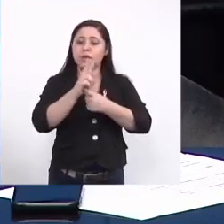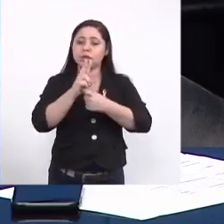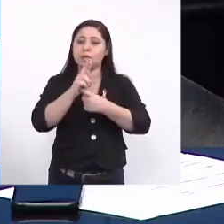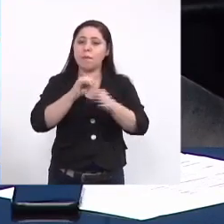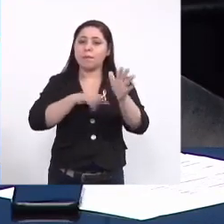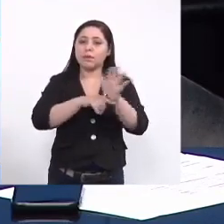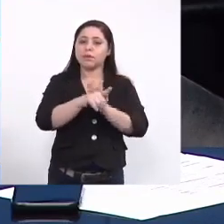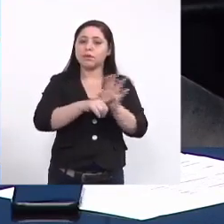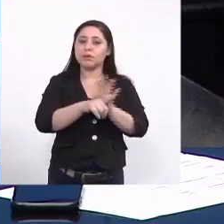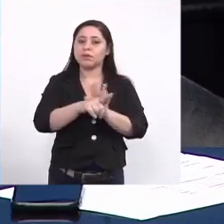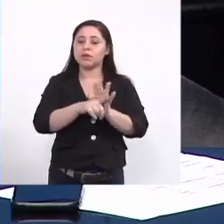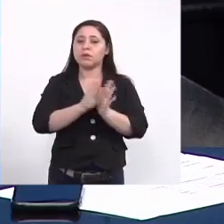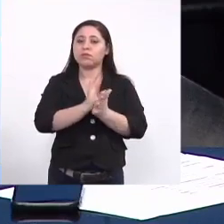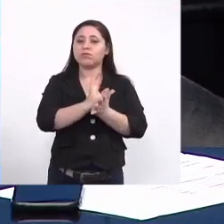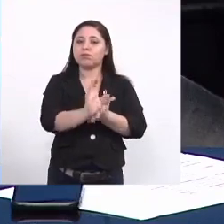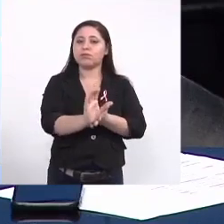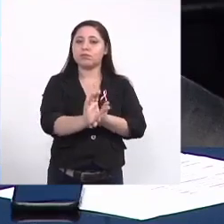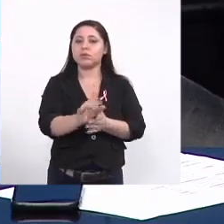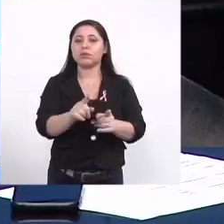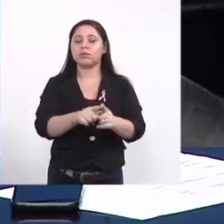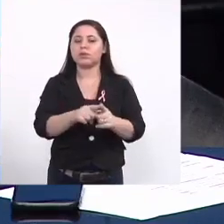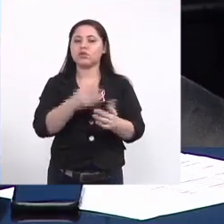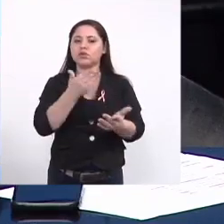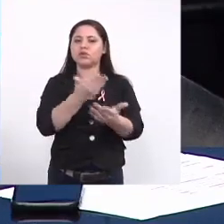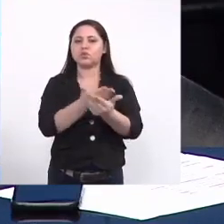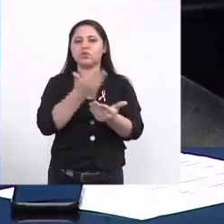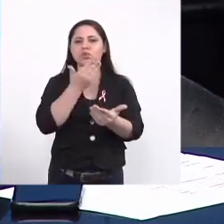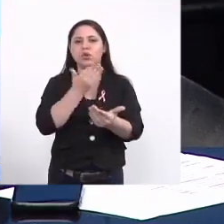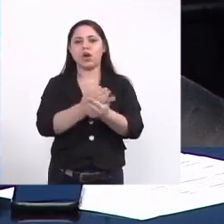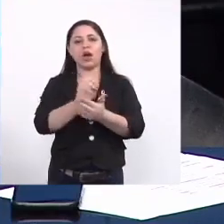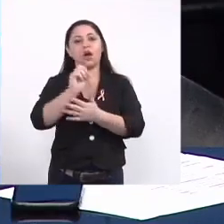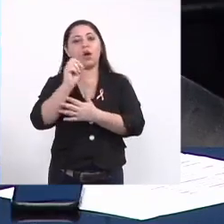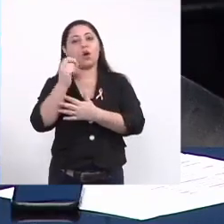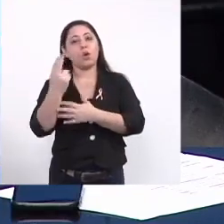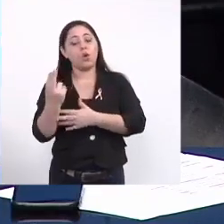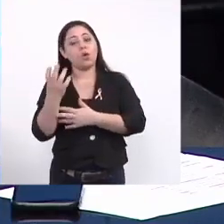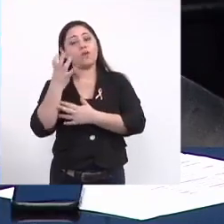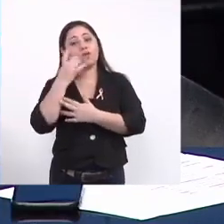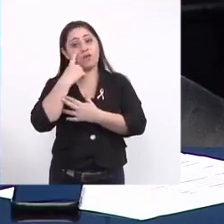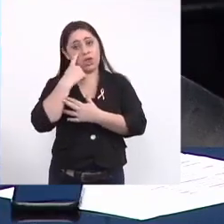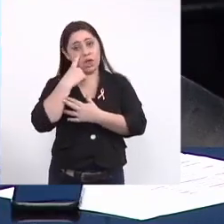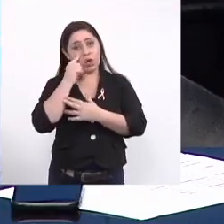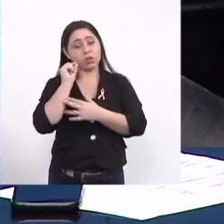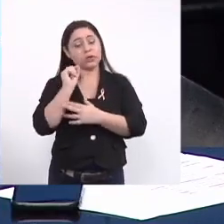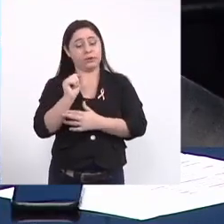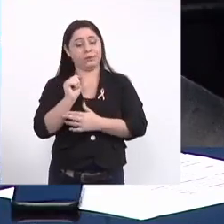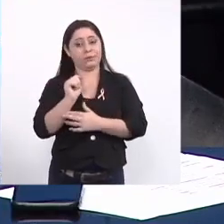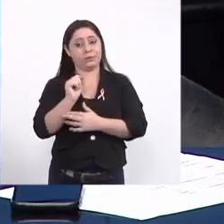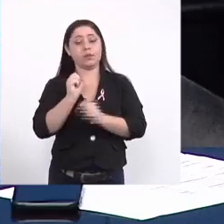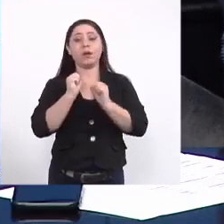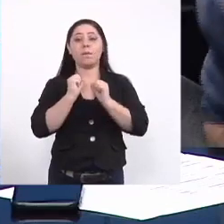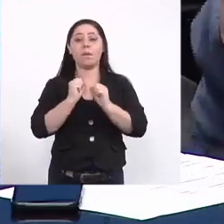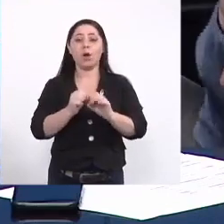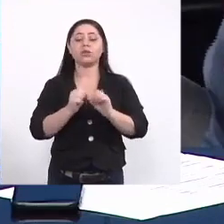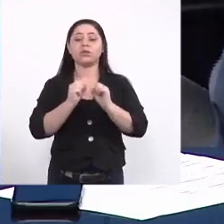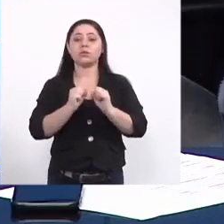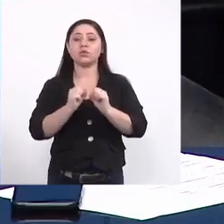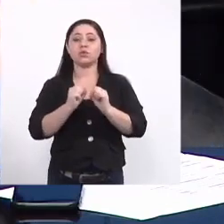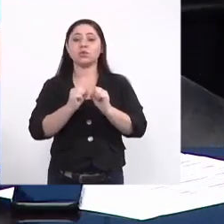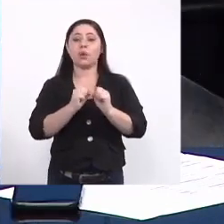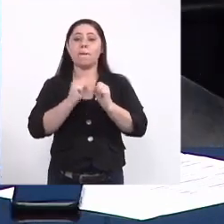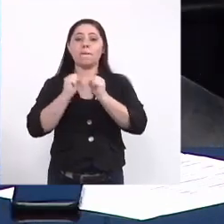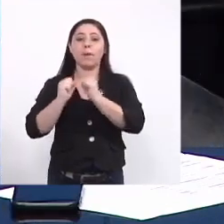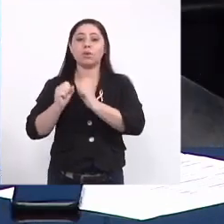poder estudar ou verificar uma possibilidade de